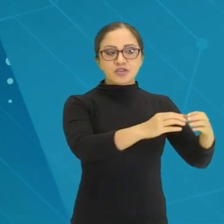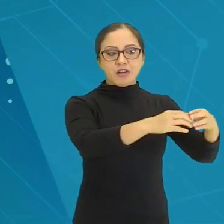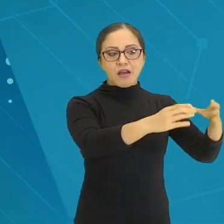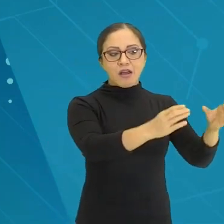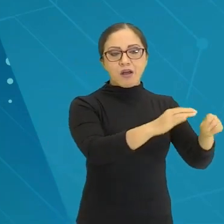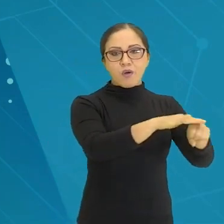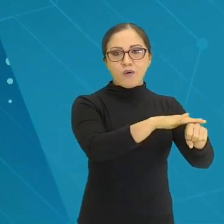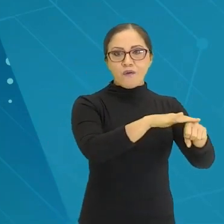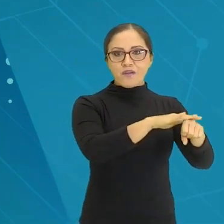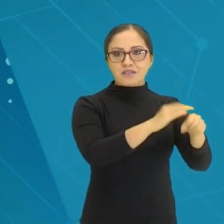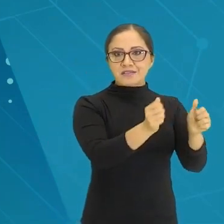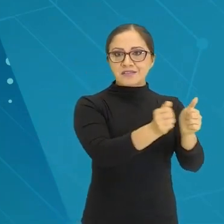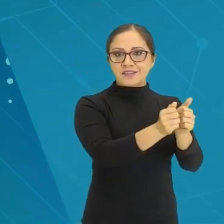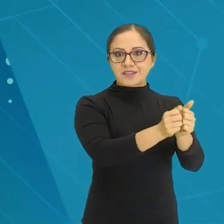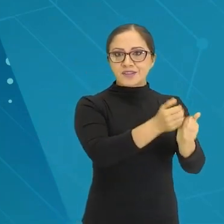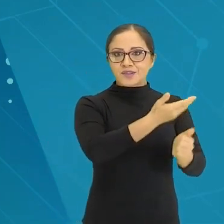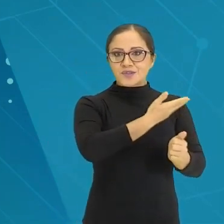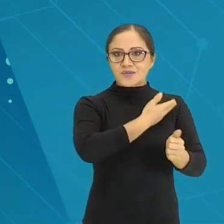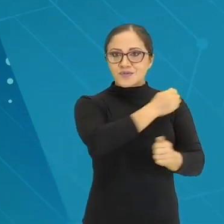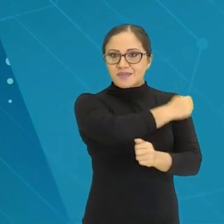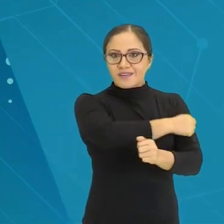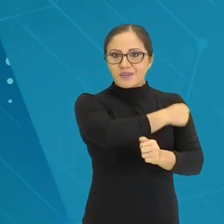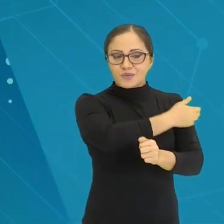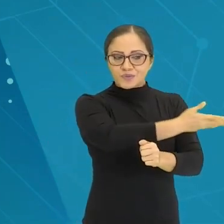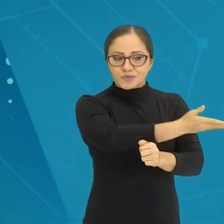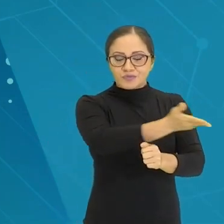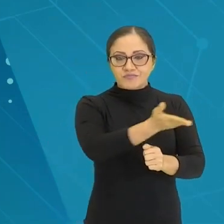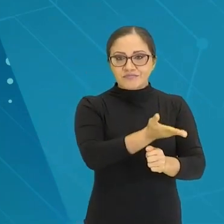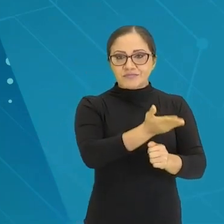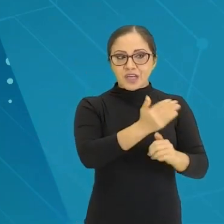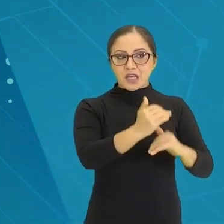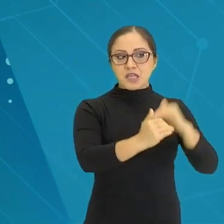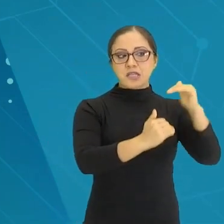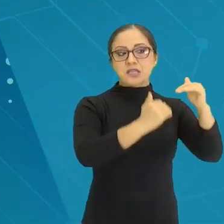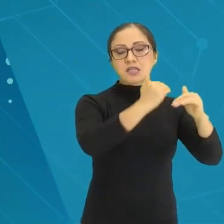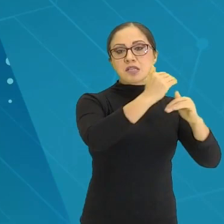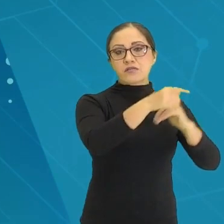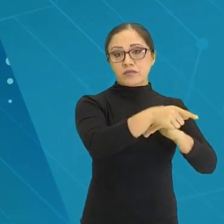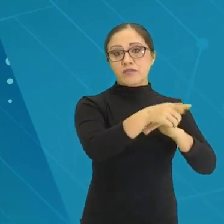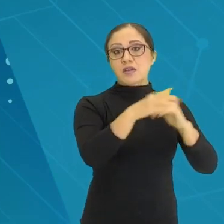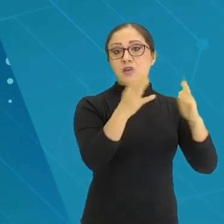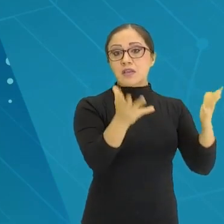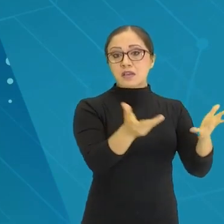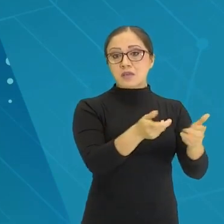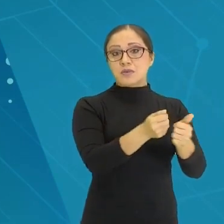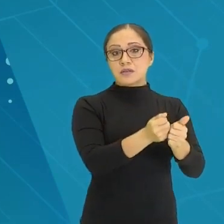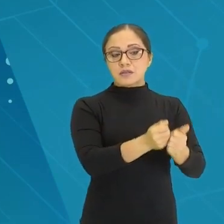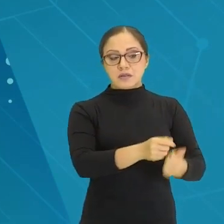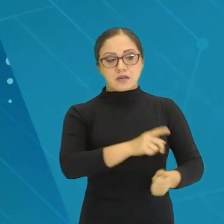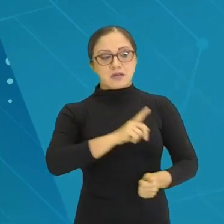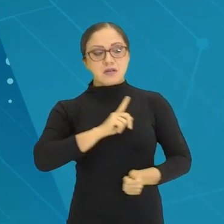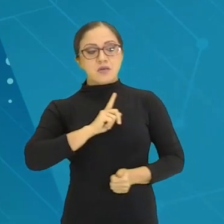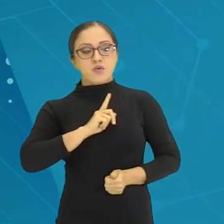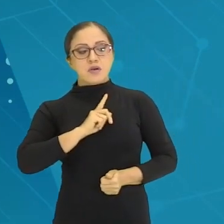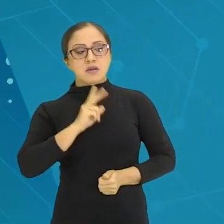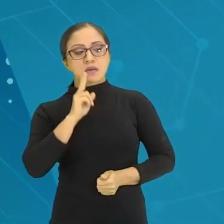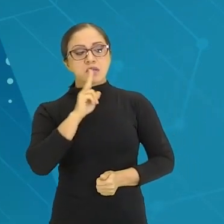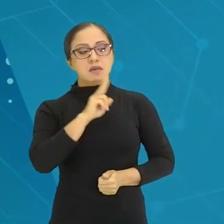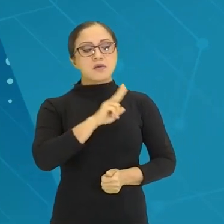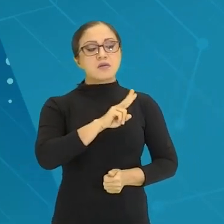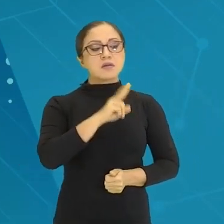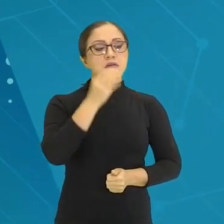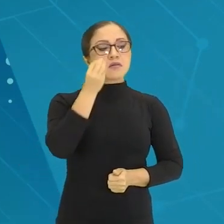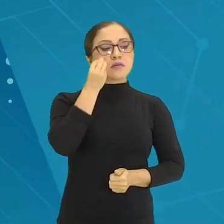é algo que a gente precisa fazer, aprender a fazer, desenvolver essa habilidade, e ficar olhando, observando, como eu disse agora há pouco,